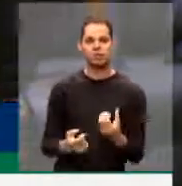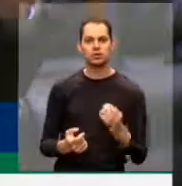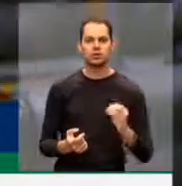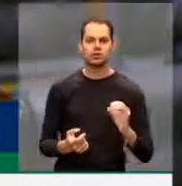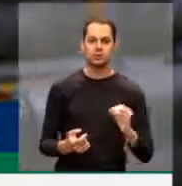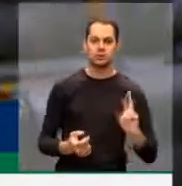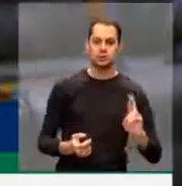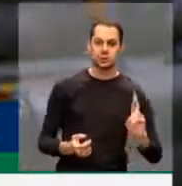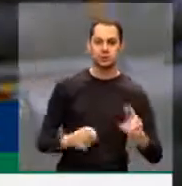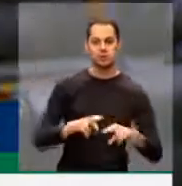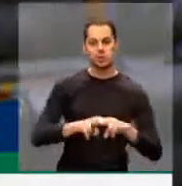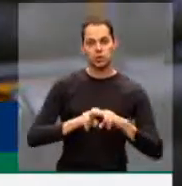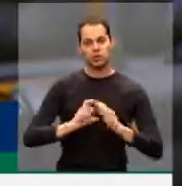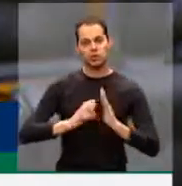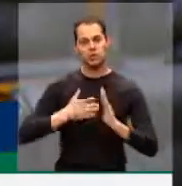,00. Por isso o PSB em obstrução. Obrigado, presidente.